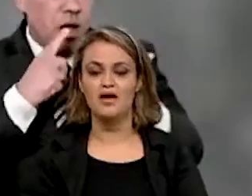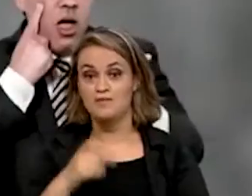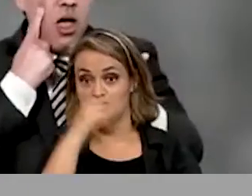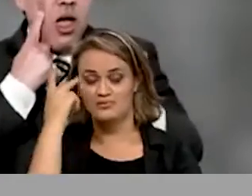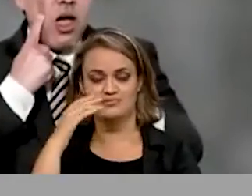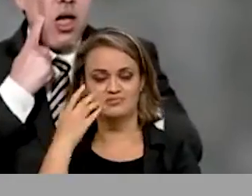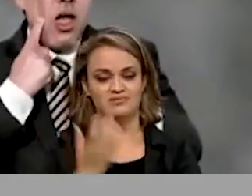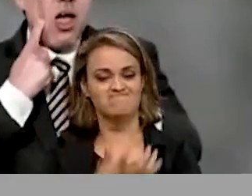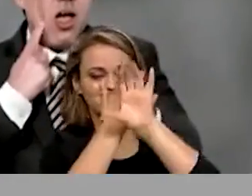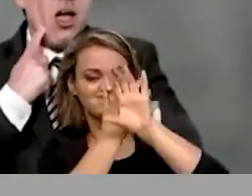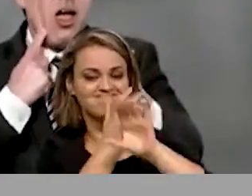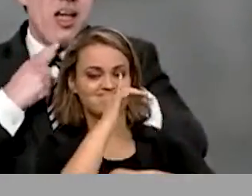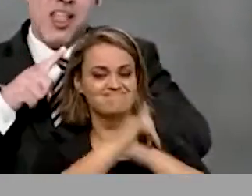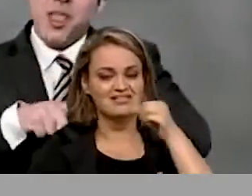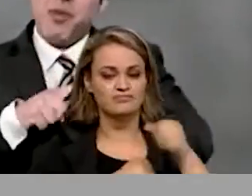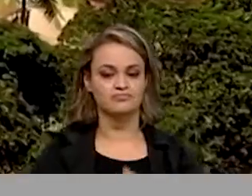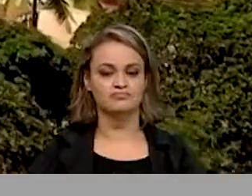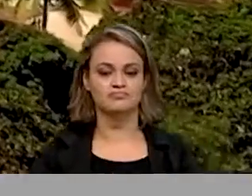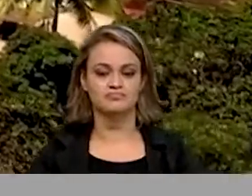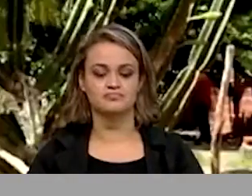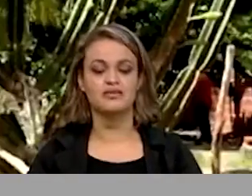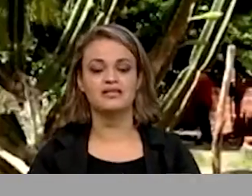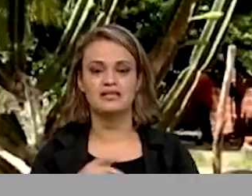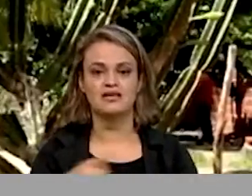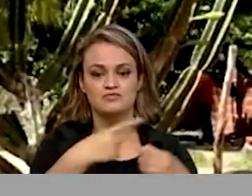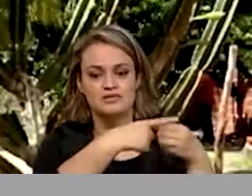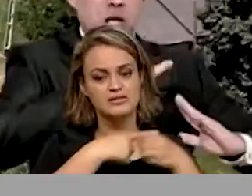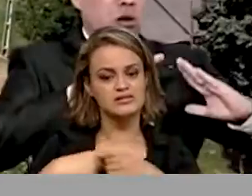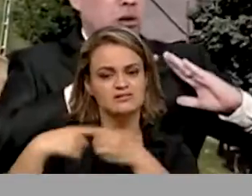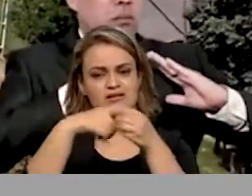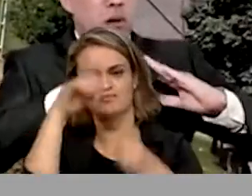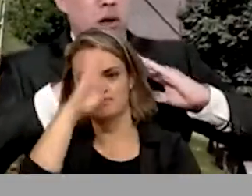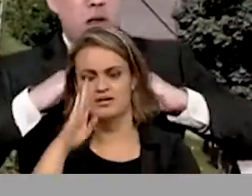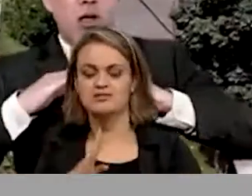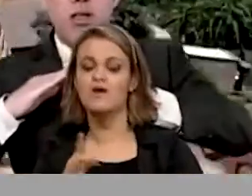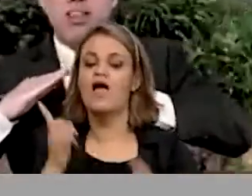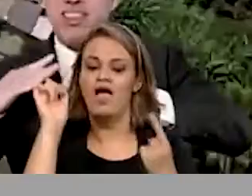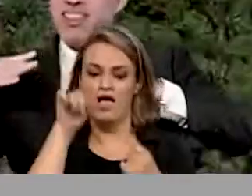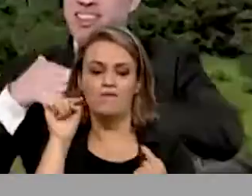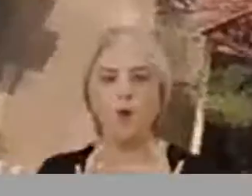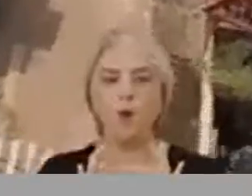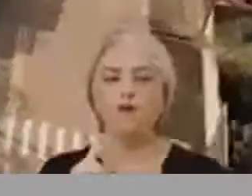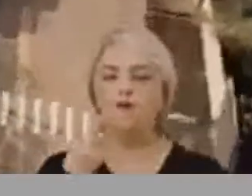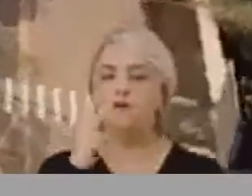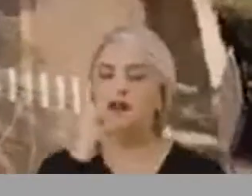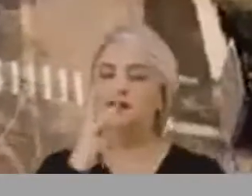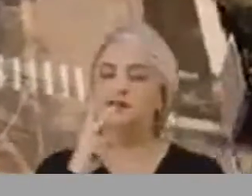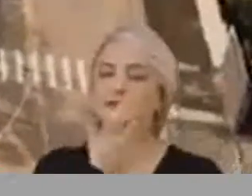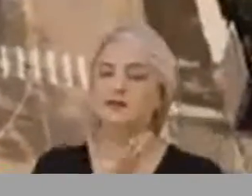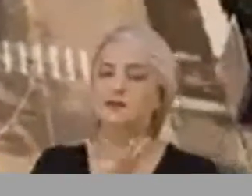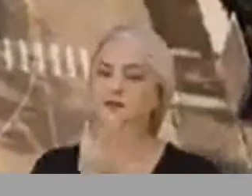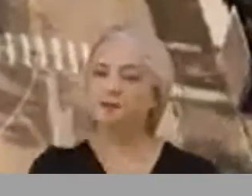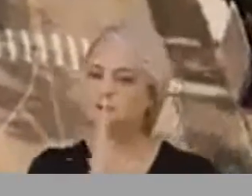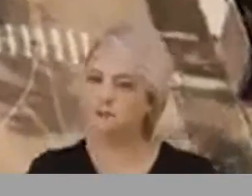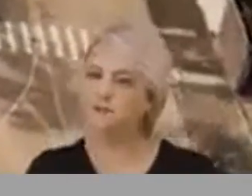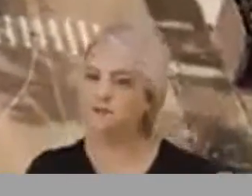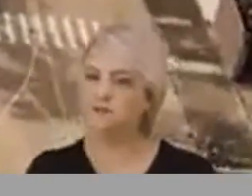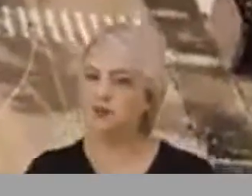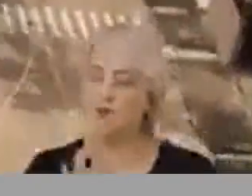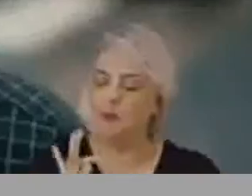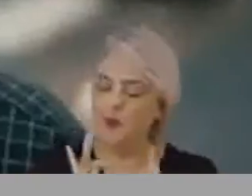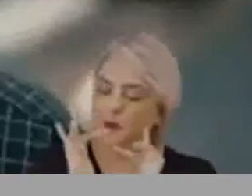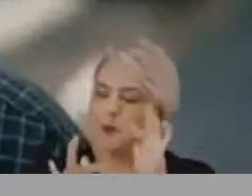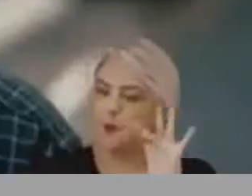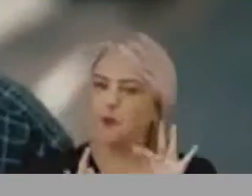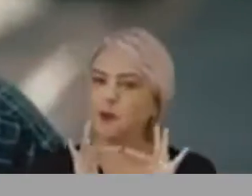Conectar as pessoas e levar internet a mais de mil municípios brasileiros. Esse é o objetivo do programa